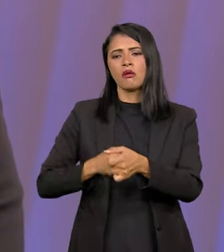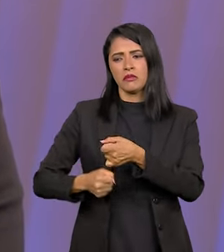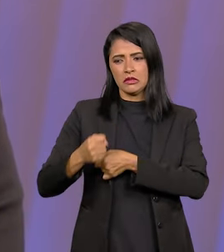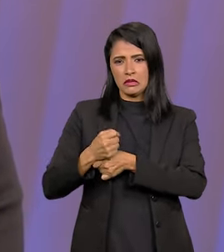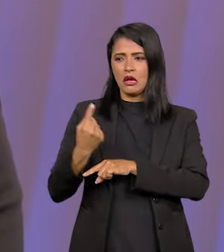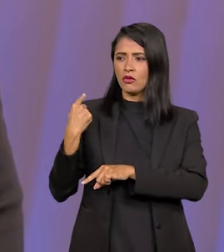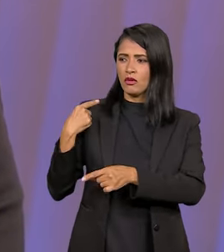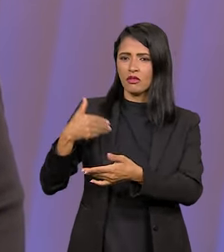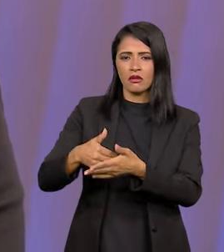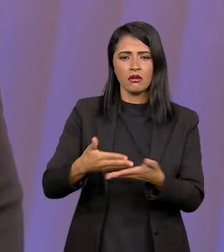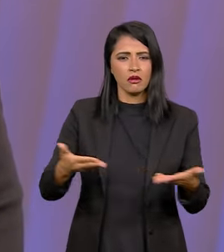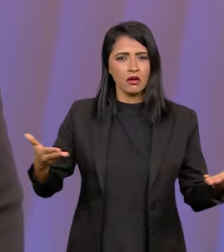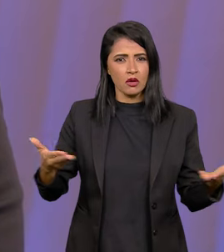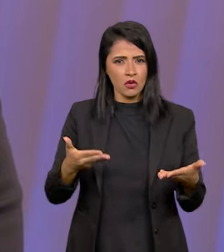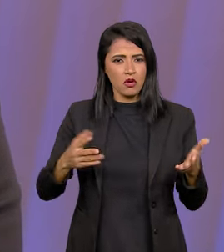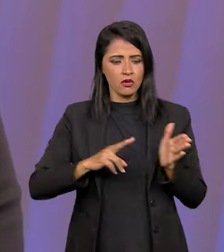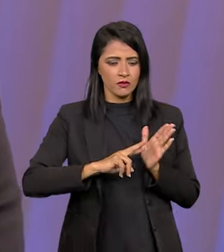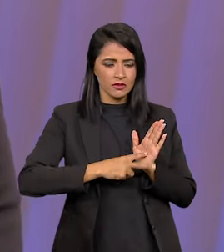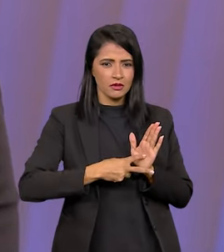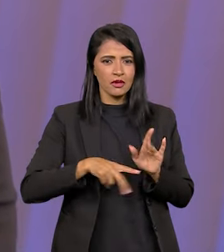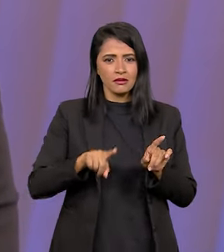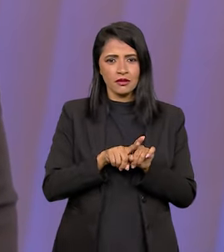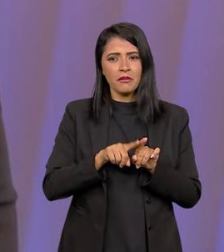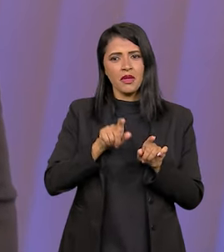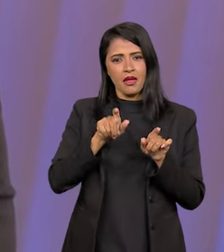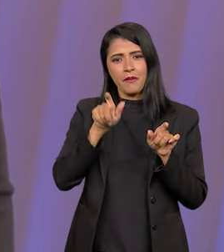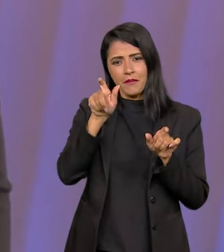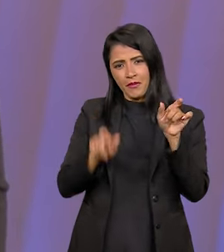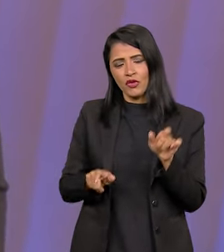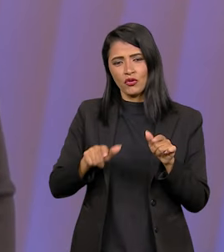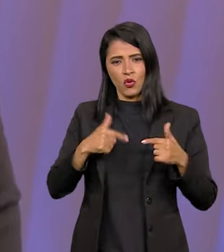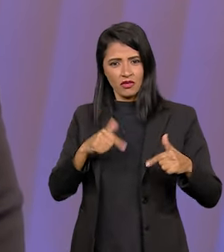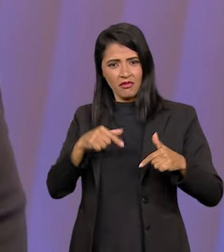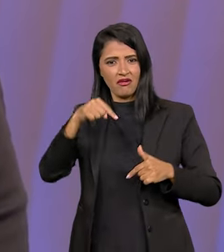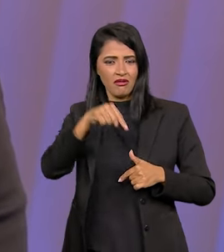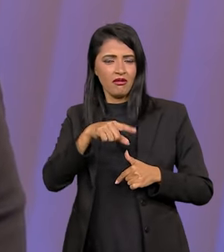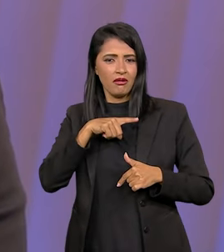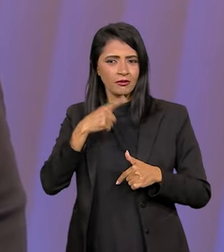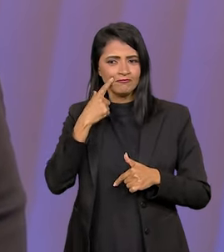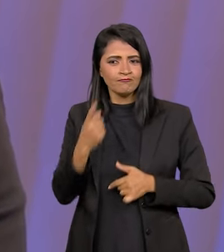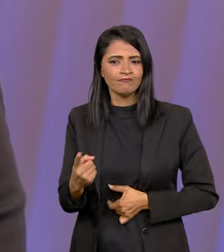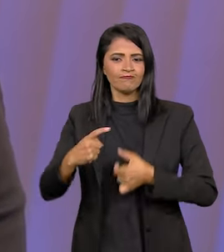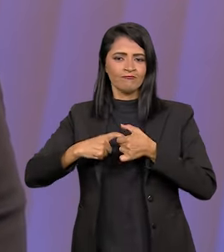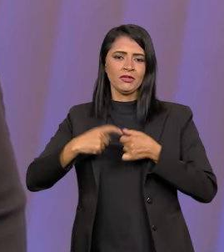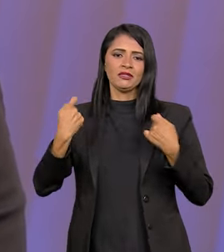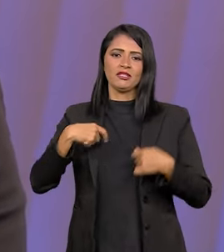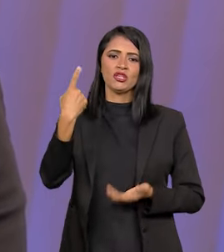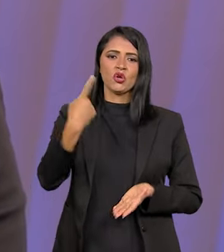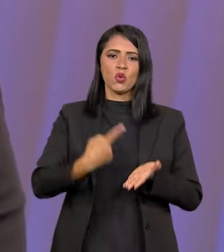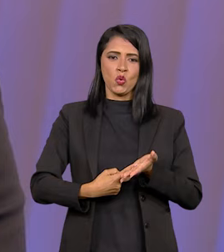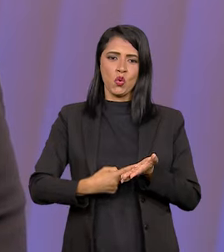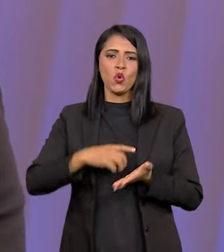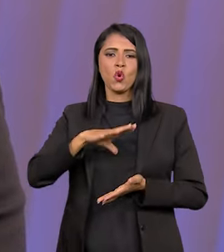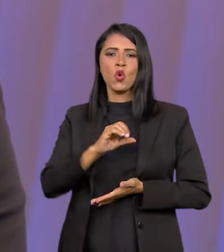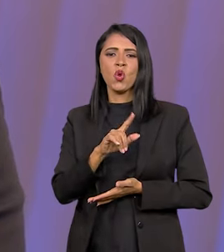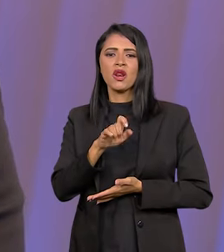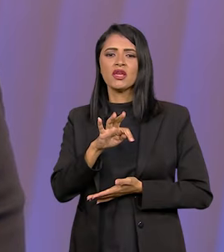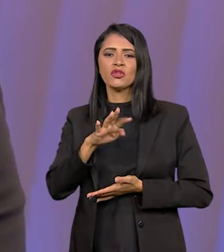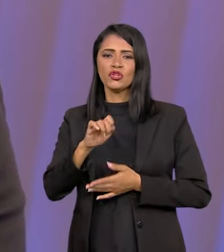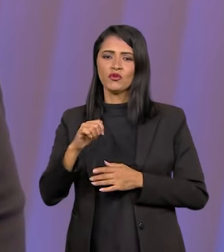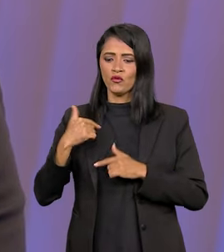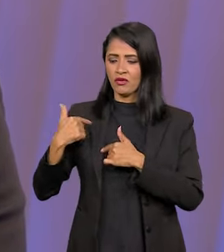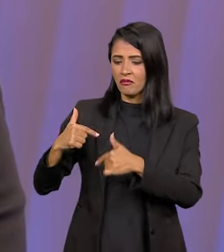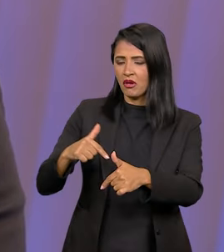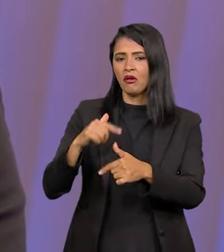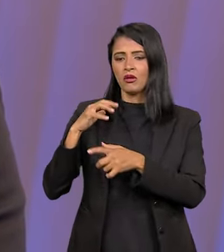E desde o ano passado, eu acho que tanto o sindicato como os empregados entenderam a importância de a gente tomar o acordo coletivo